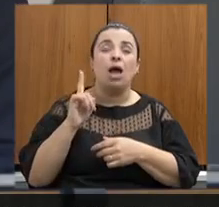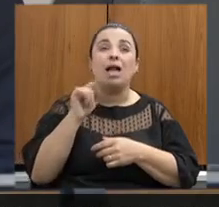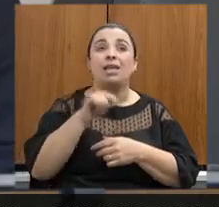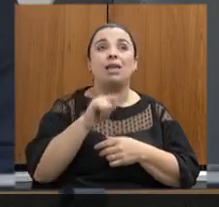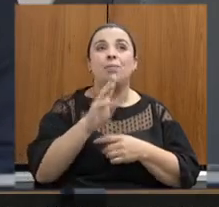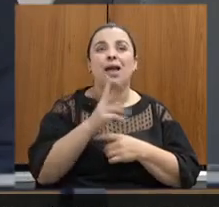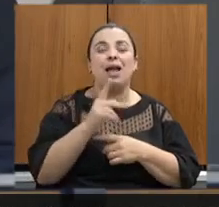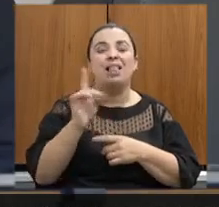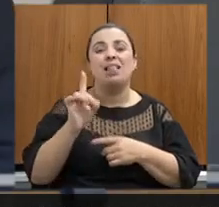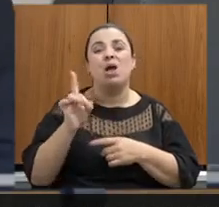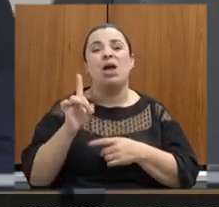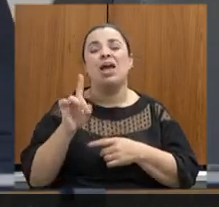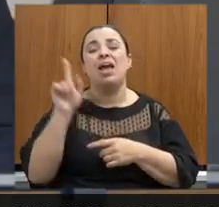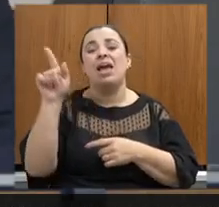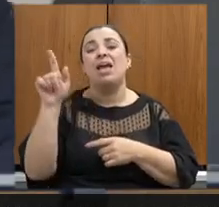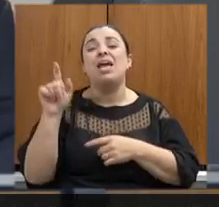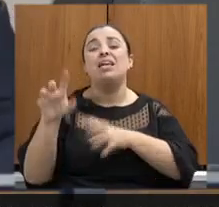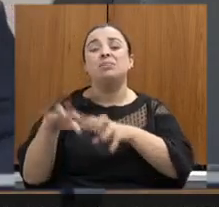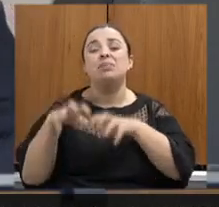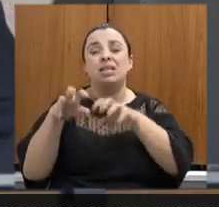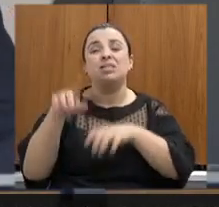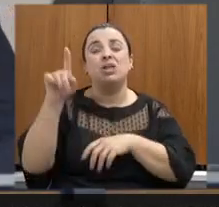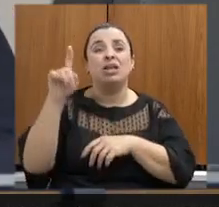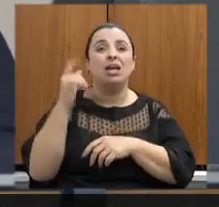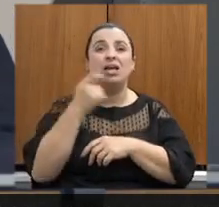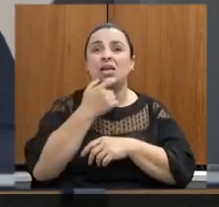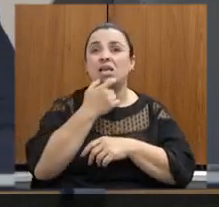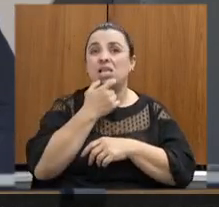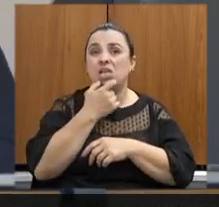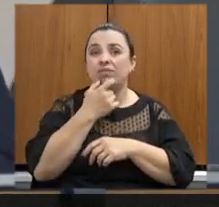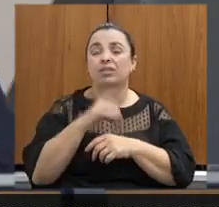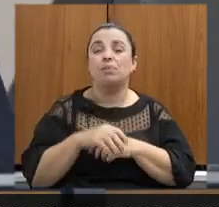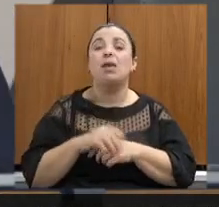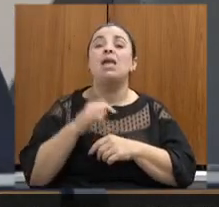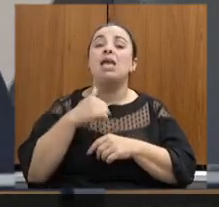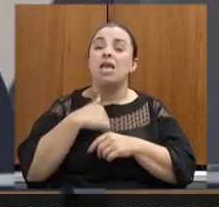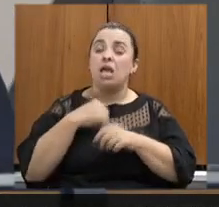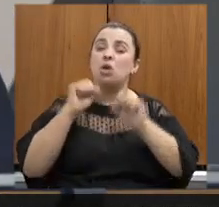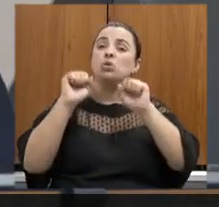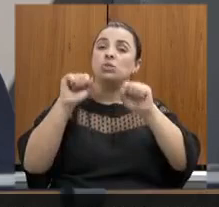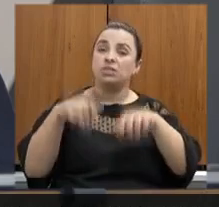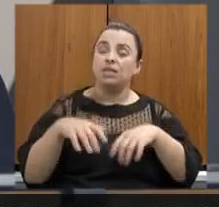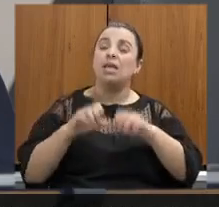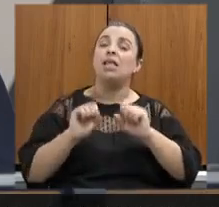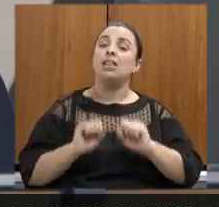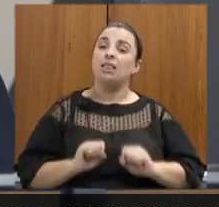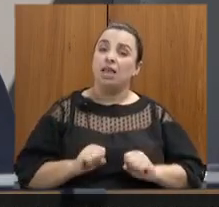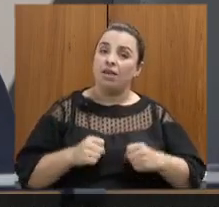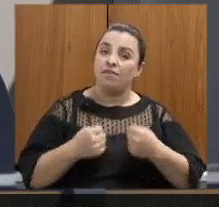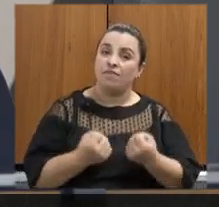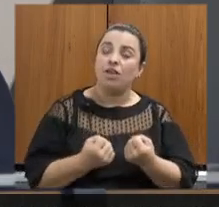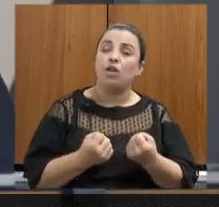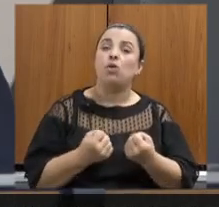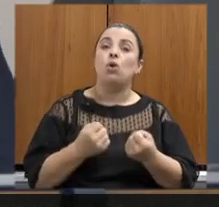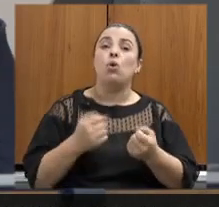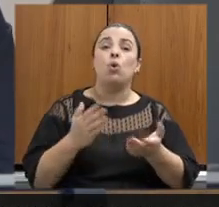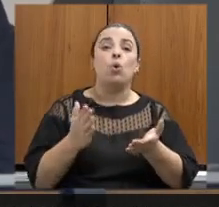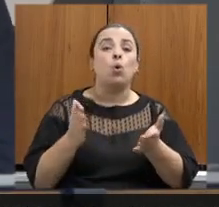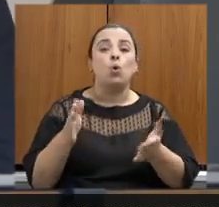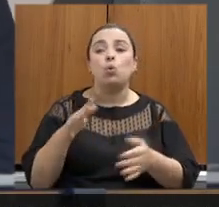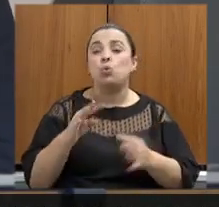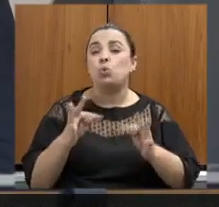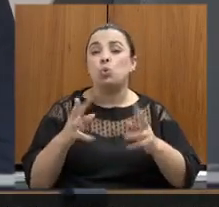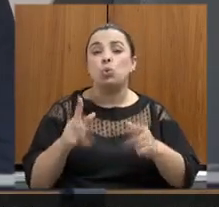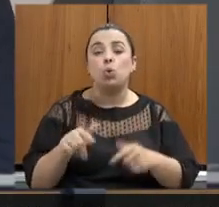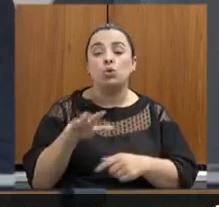que não tem problema algum sou sim defensor de qualquer que seja o setor produtivo eu